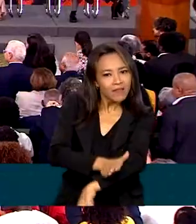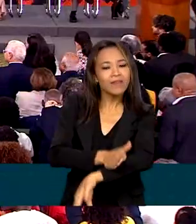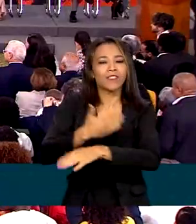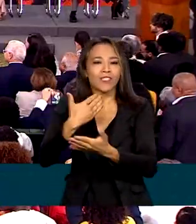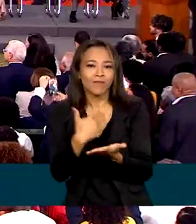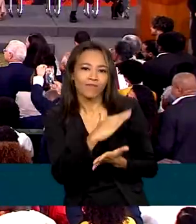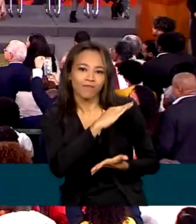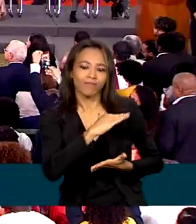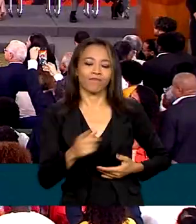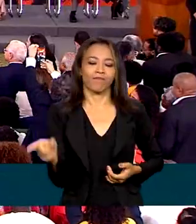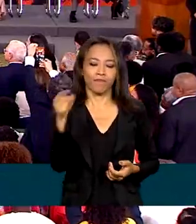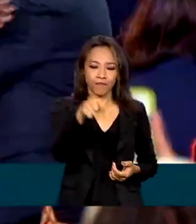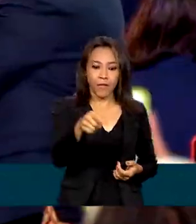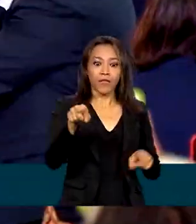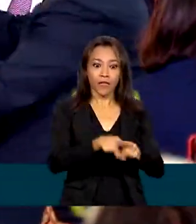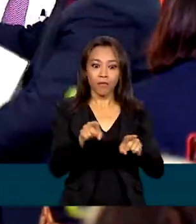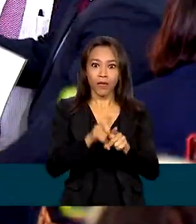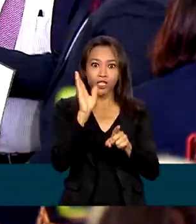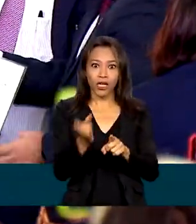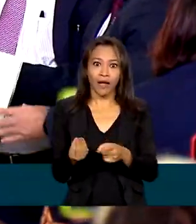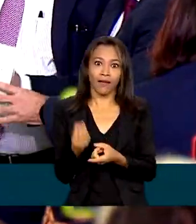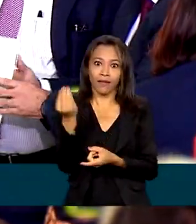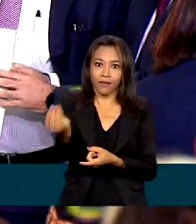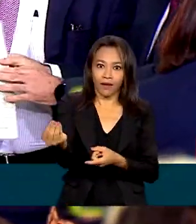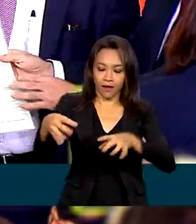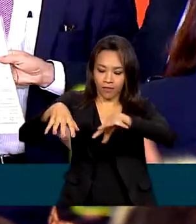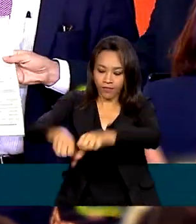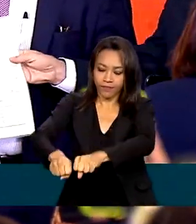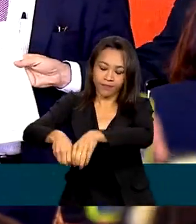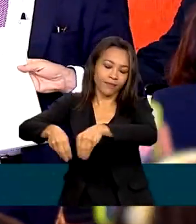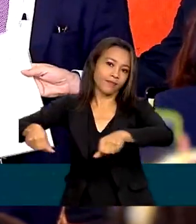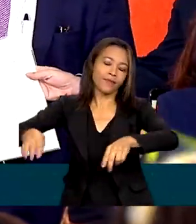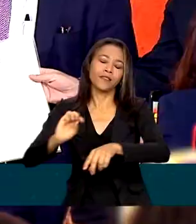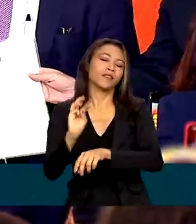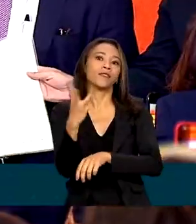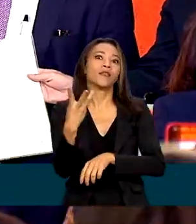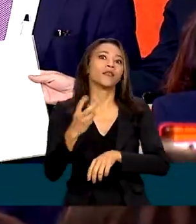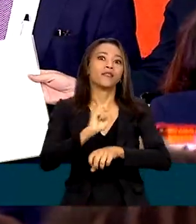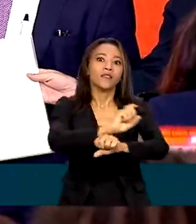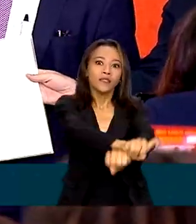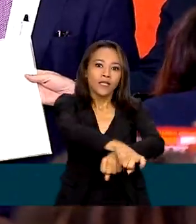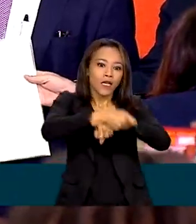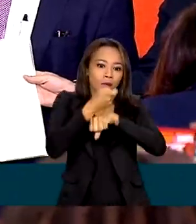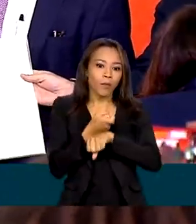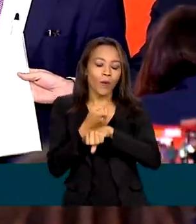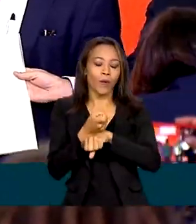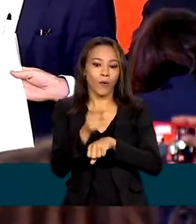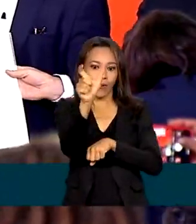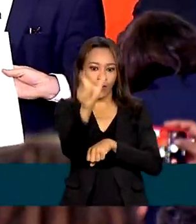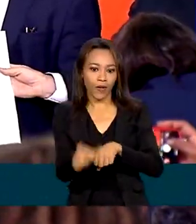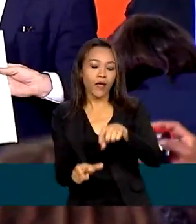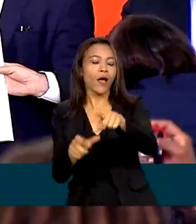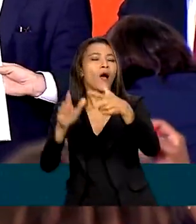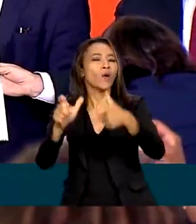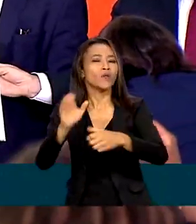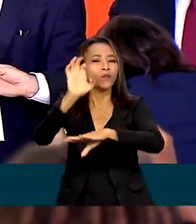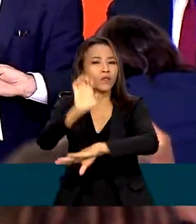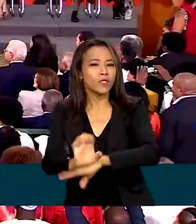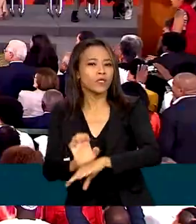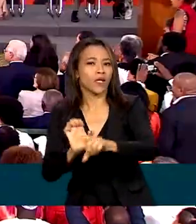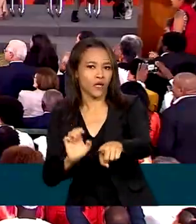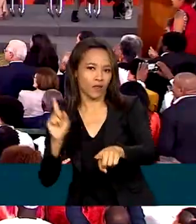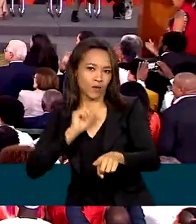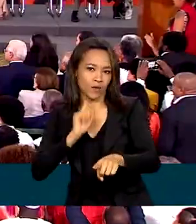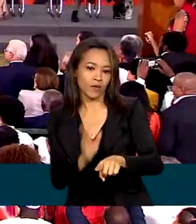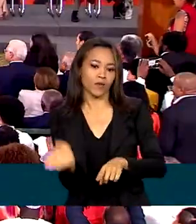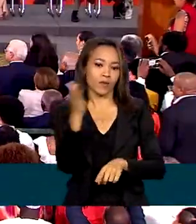entregues os títulos de propriedade de três territórios quilombolas. A comunidade Brejo dos Crioulos, em Minas Gerais,